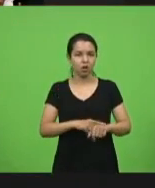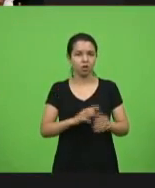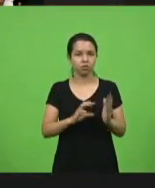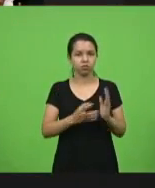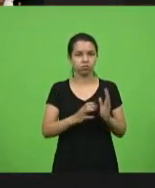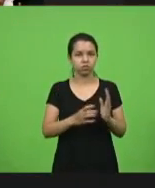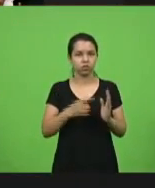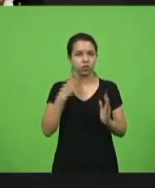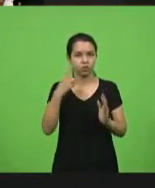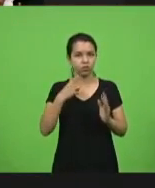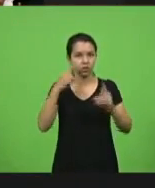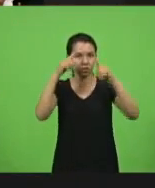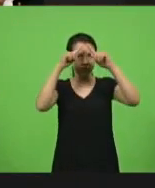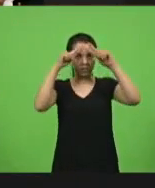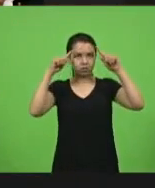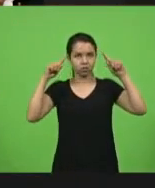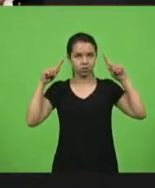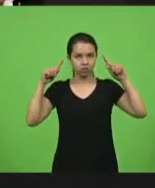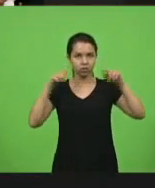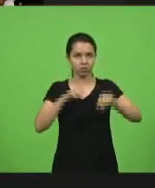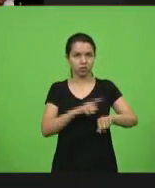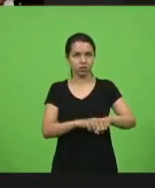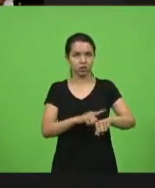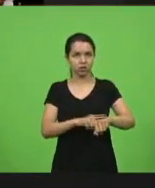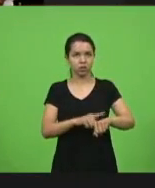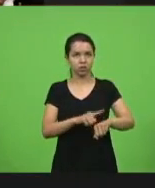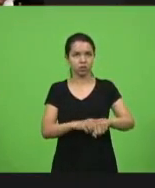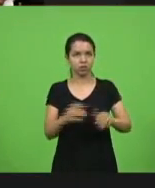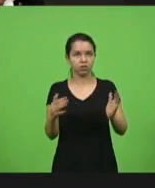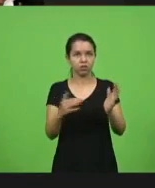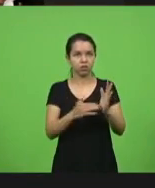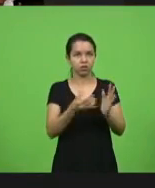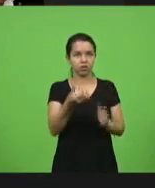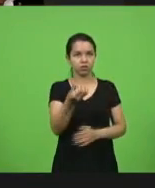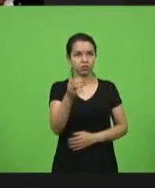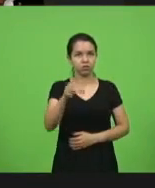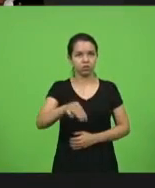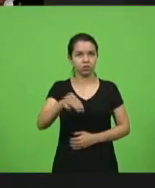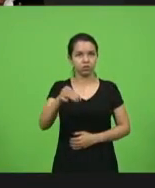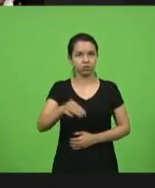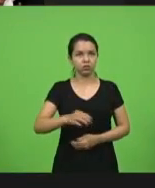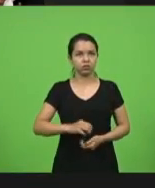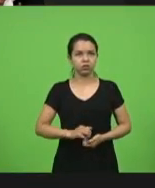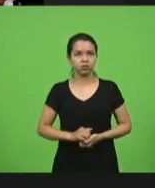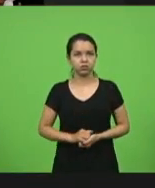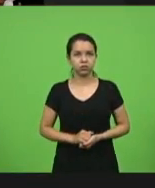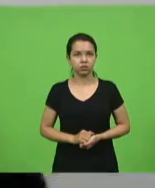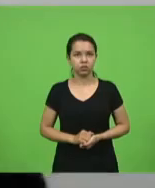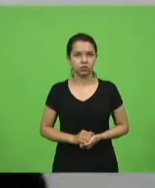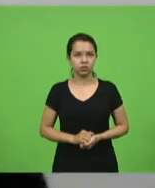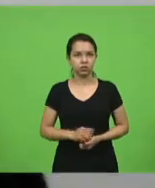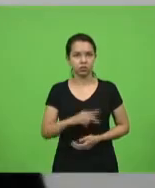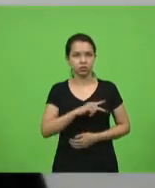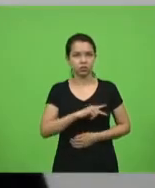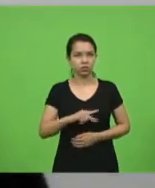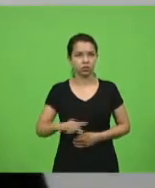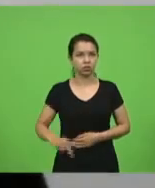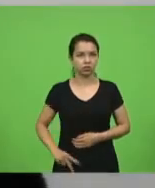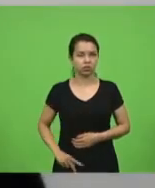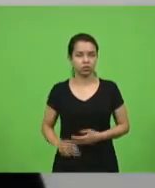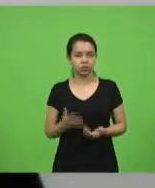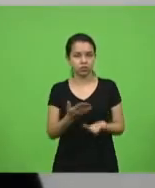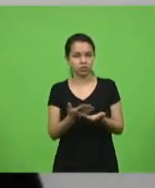palavra o deputado Neudi Sareta, pelo tempo de até seis minutos. Senhor presidente, senhoras deputadas, senhores